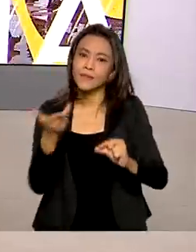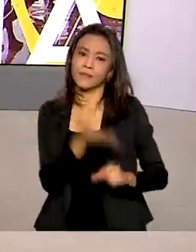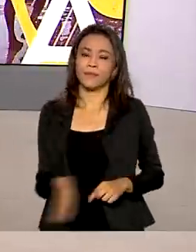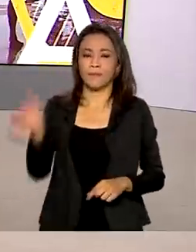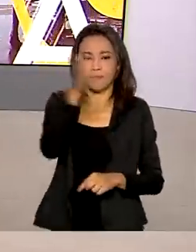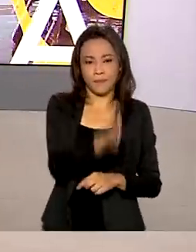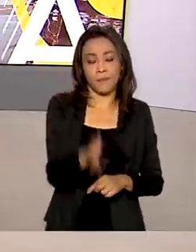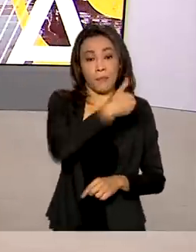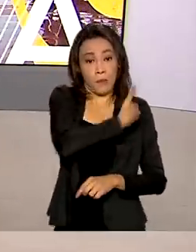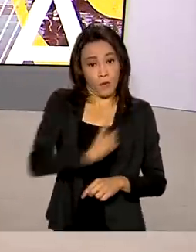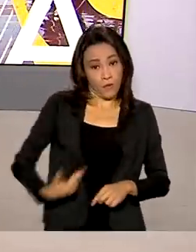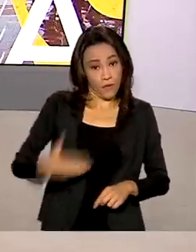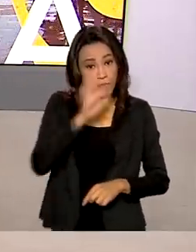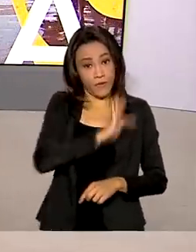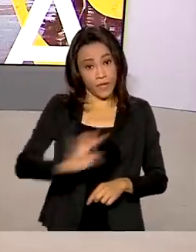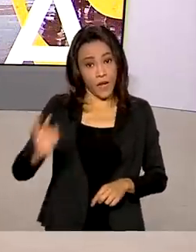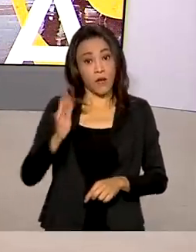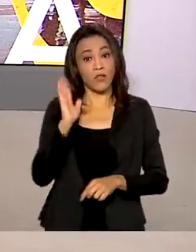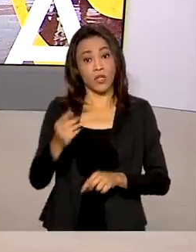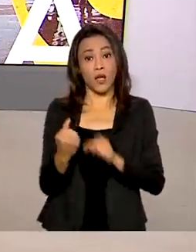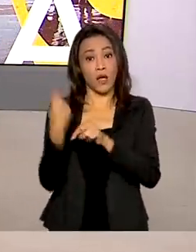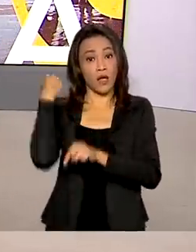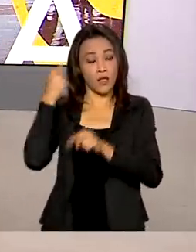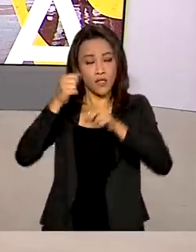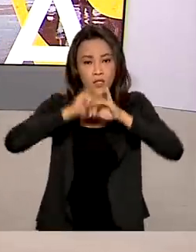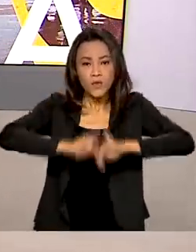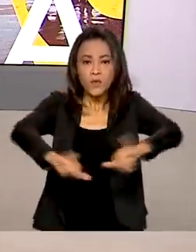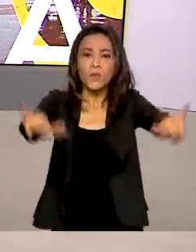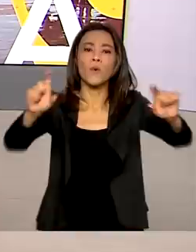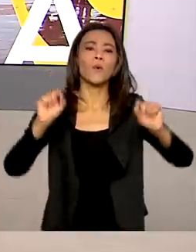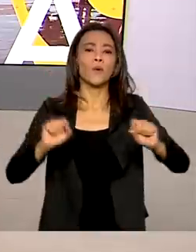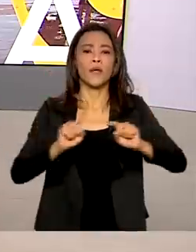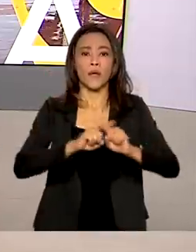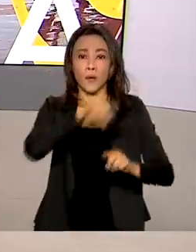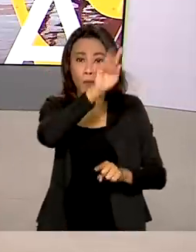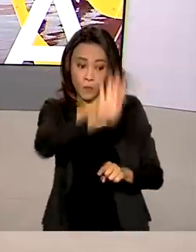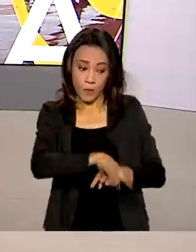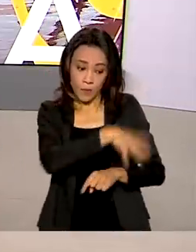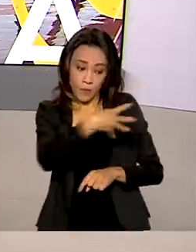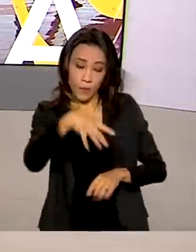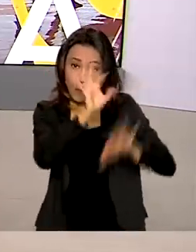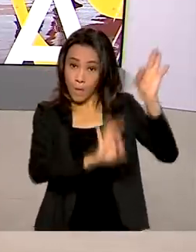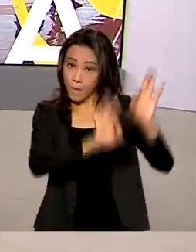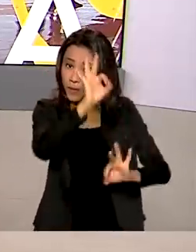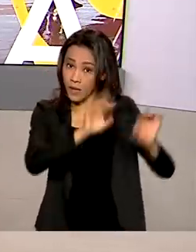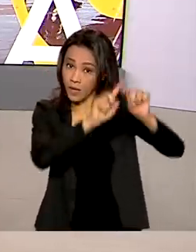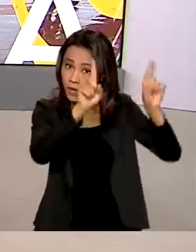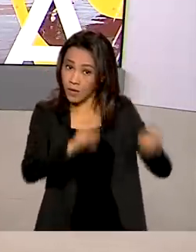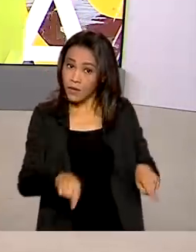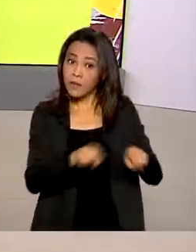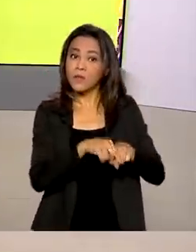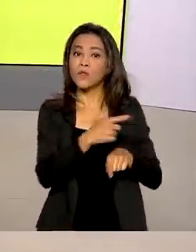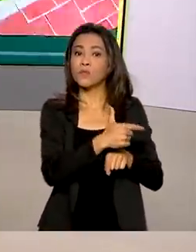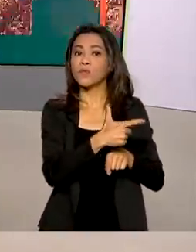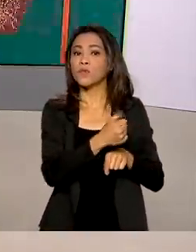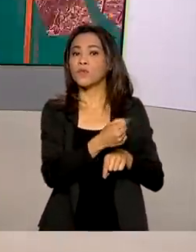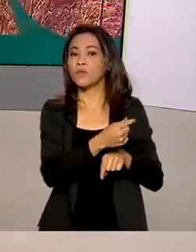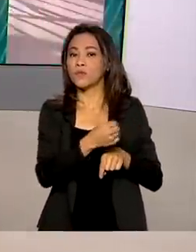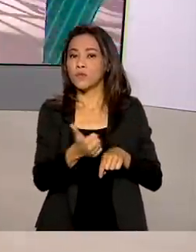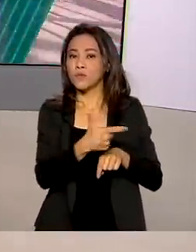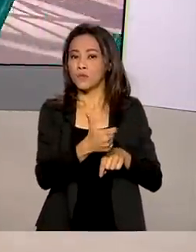governo federal lançou nesta terça-feira, no Palácio do Planalto, o Plano Safra 2021-2022. São mais de 250